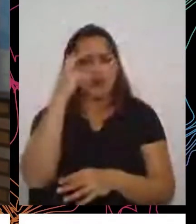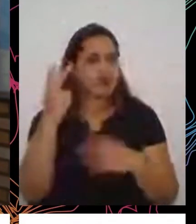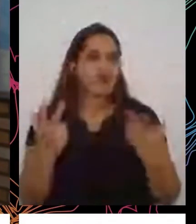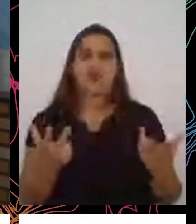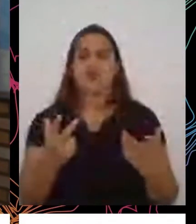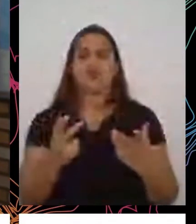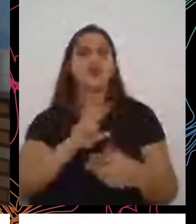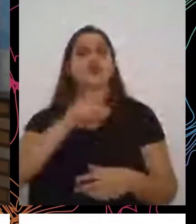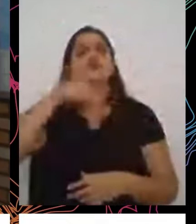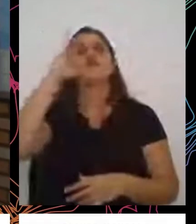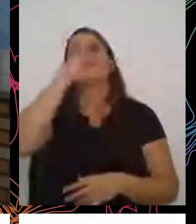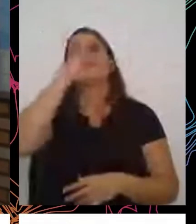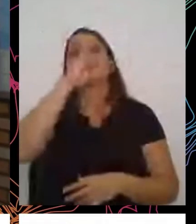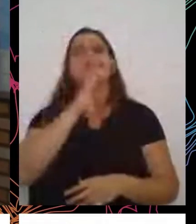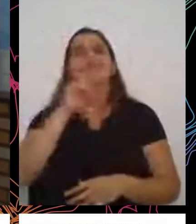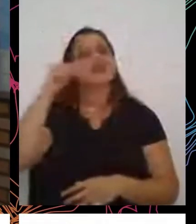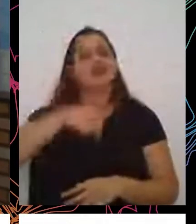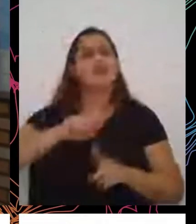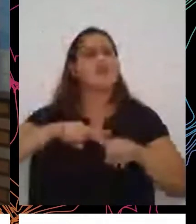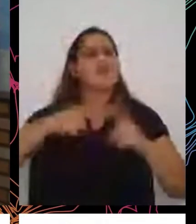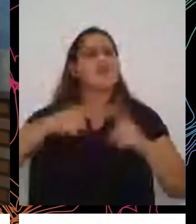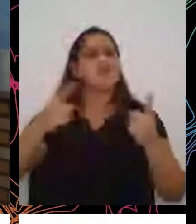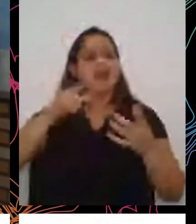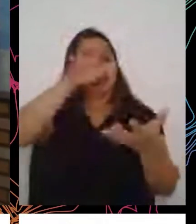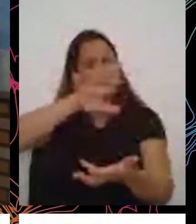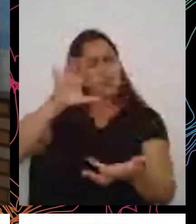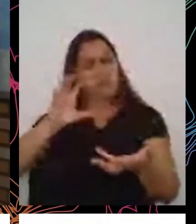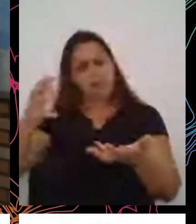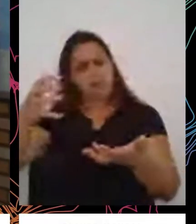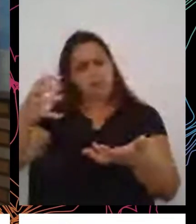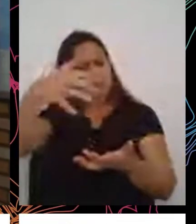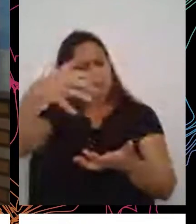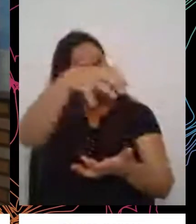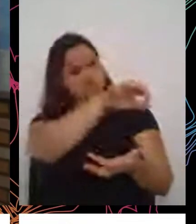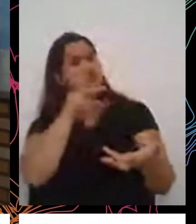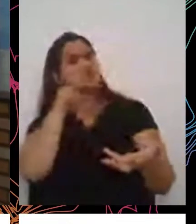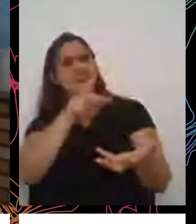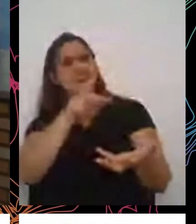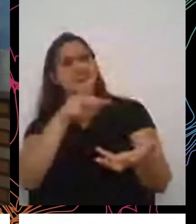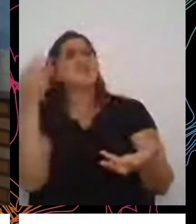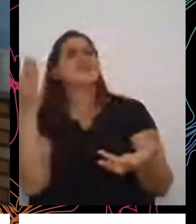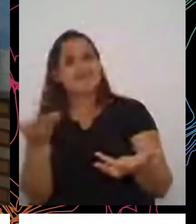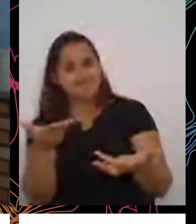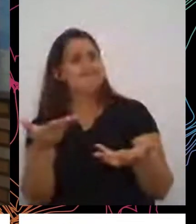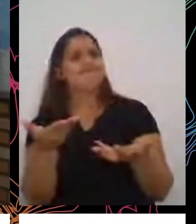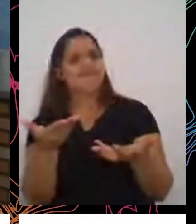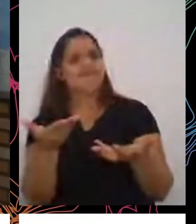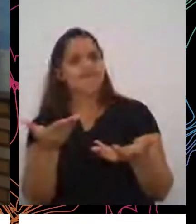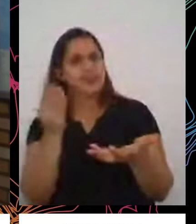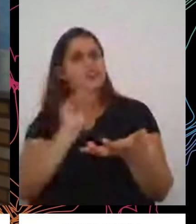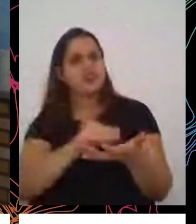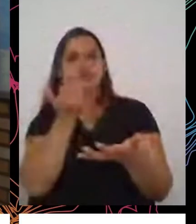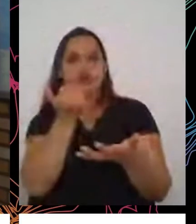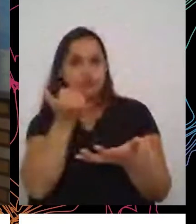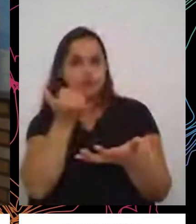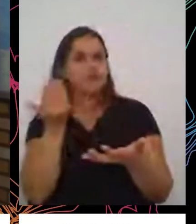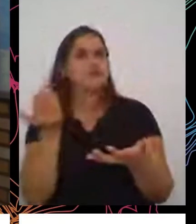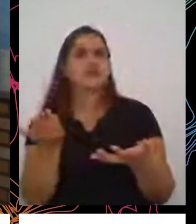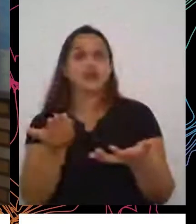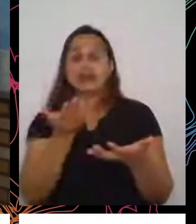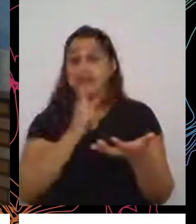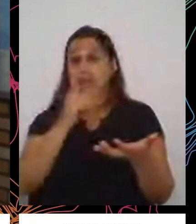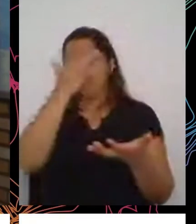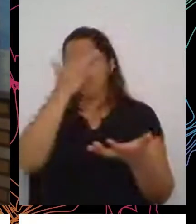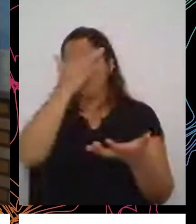no Brasil, mas em várias partes do planeta. A gente ainda tem que conviver com uma situação como essa, no qual nós tenhamos pessoas morrendo